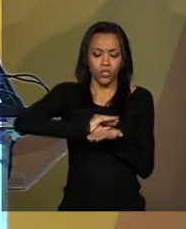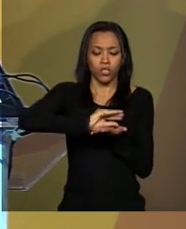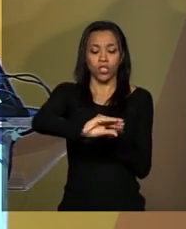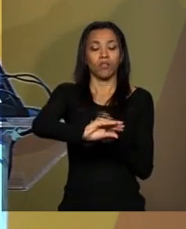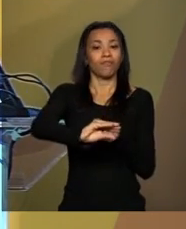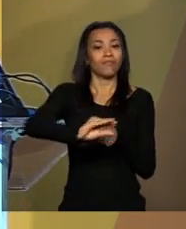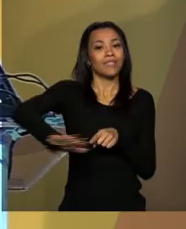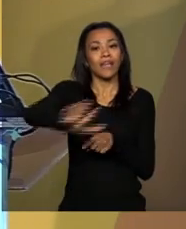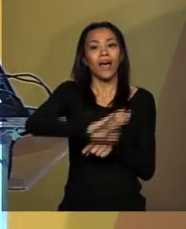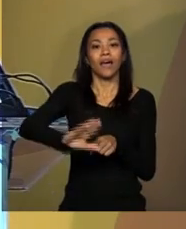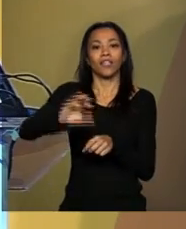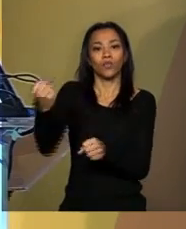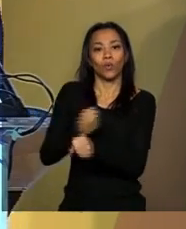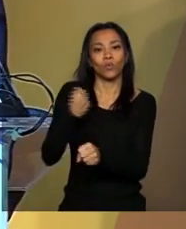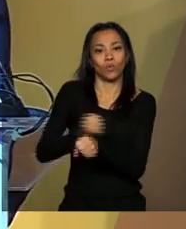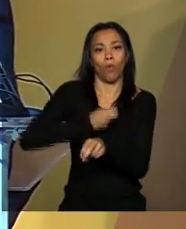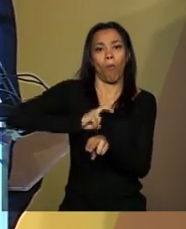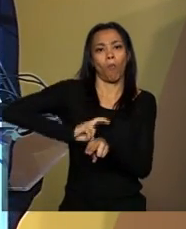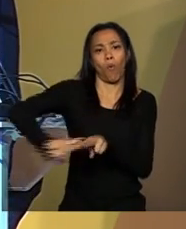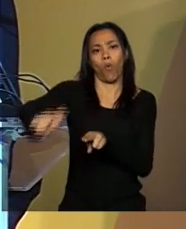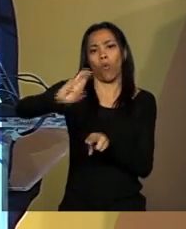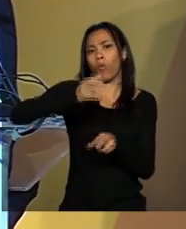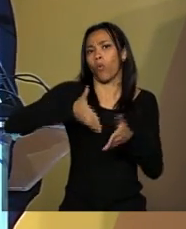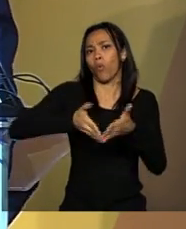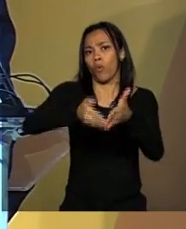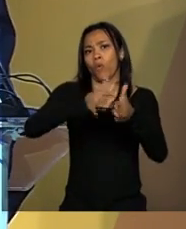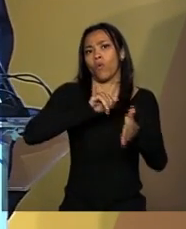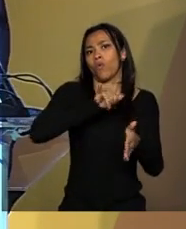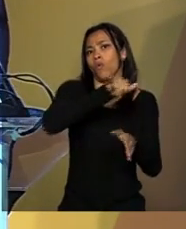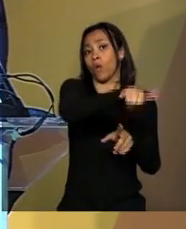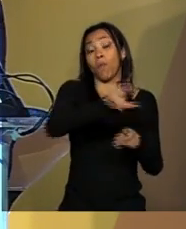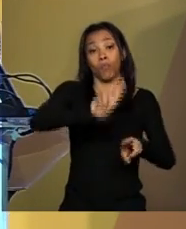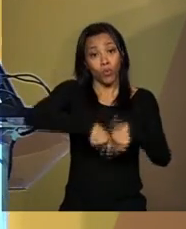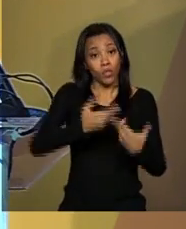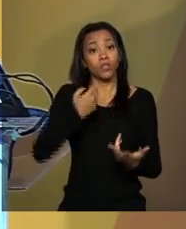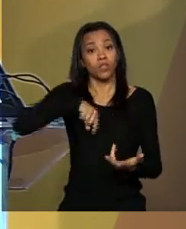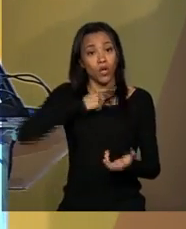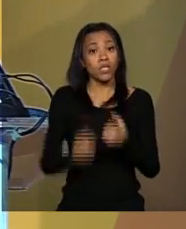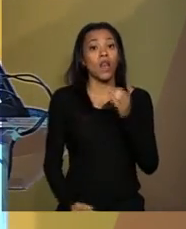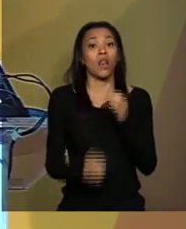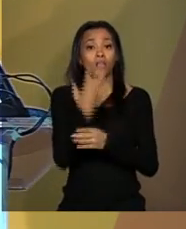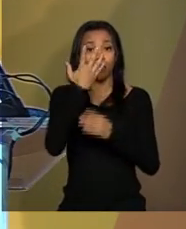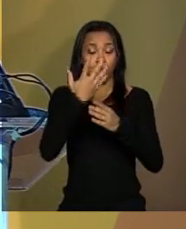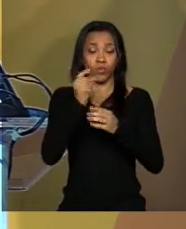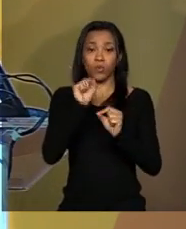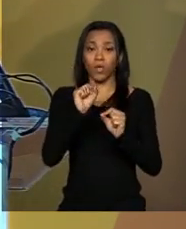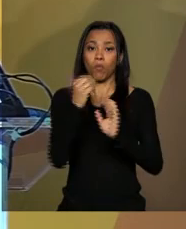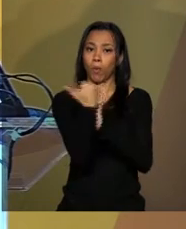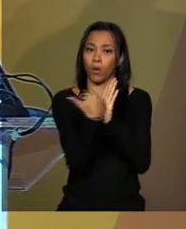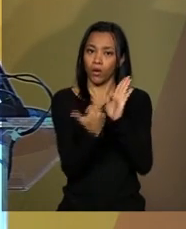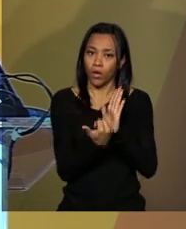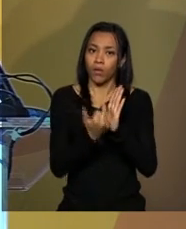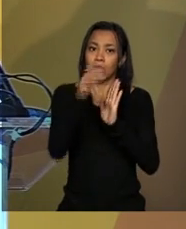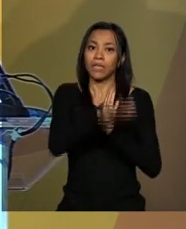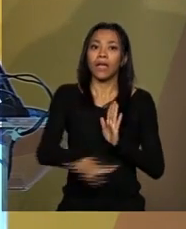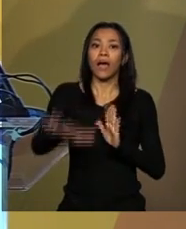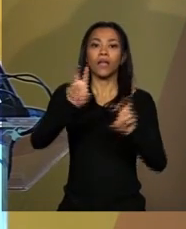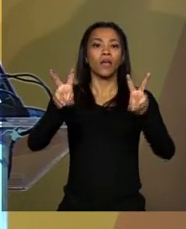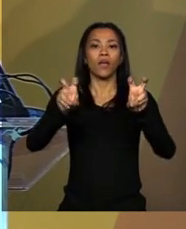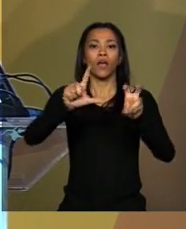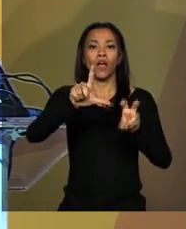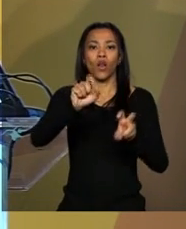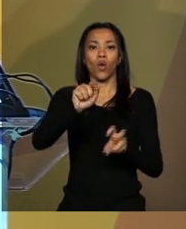É por isso que nós lançamos o Programa de Investimento em Logística 2015